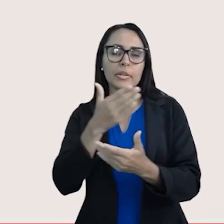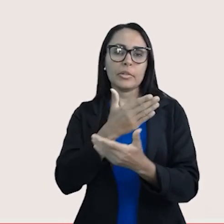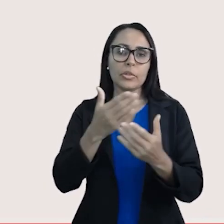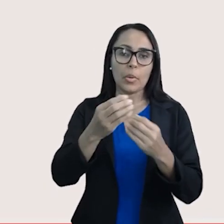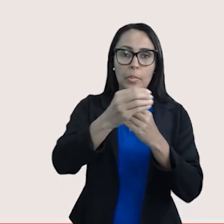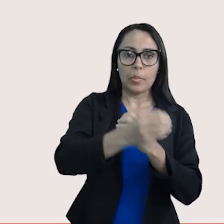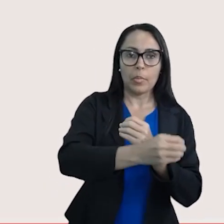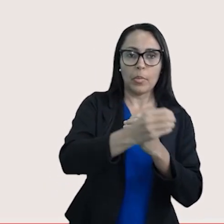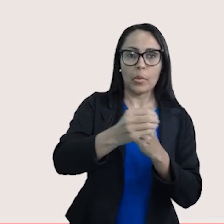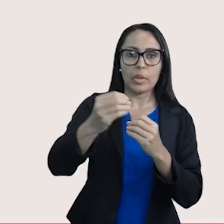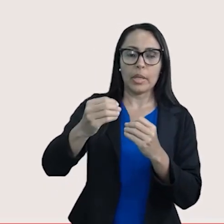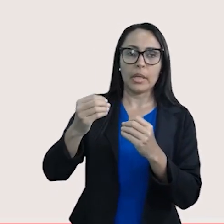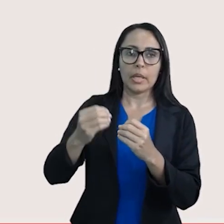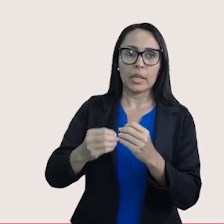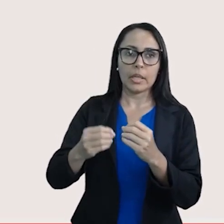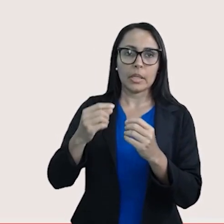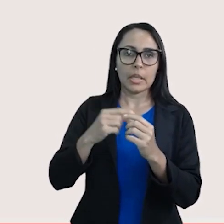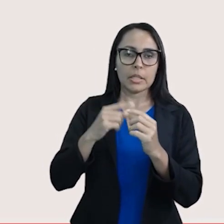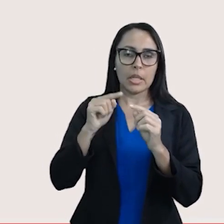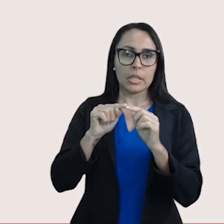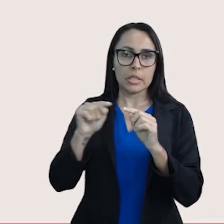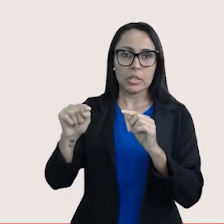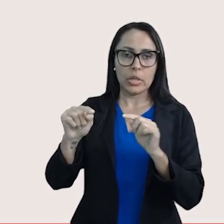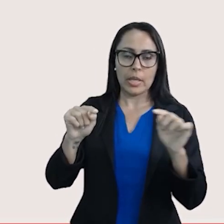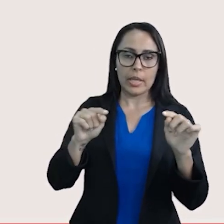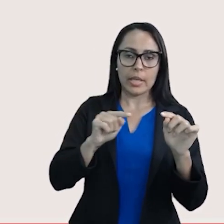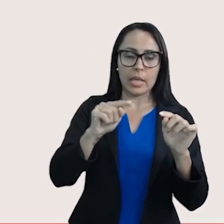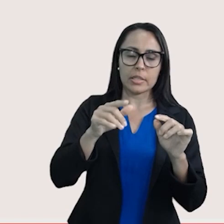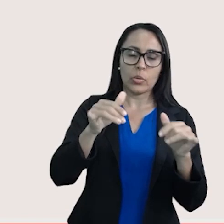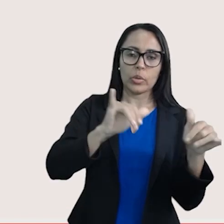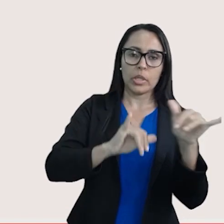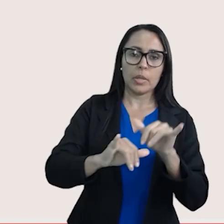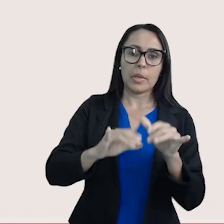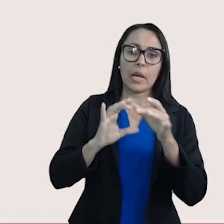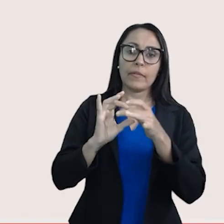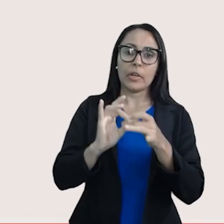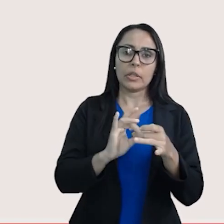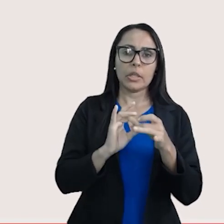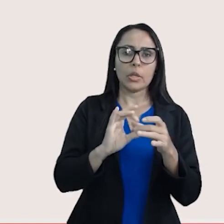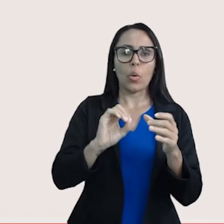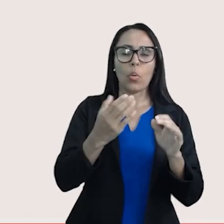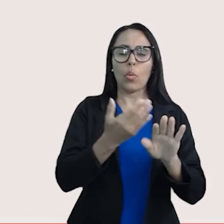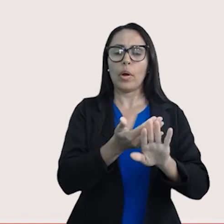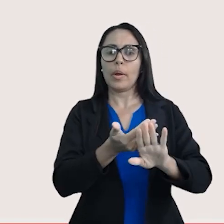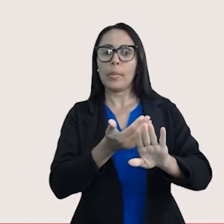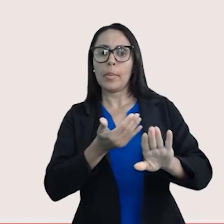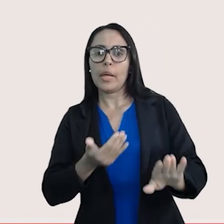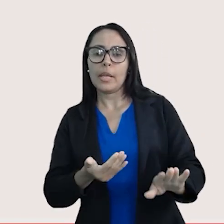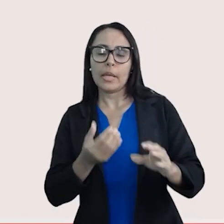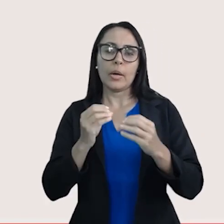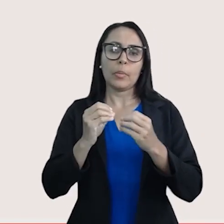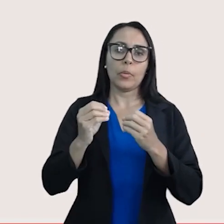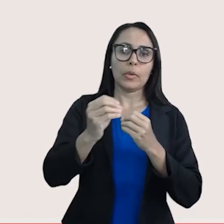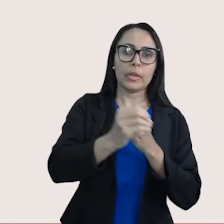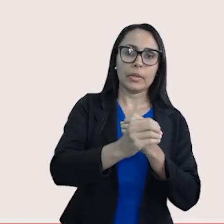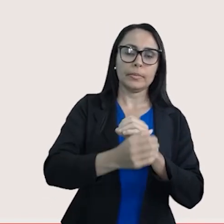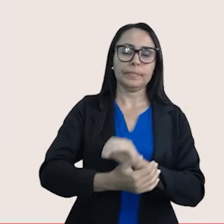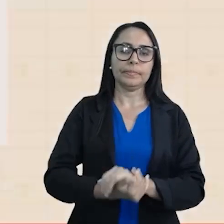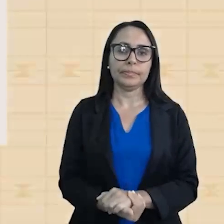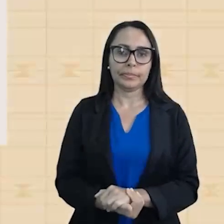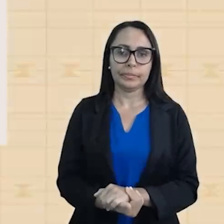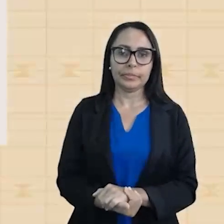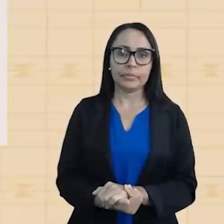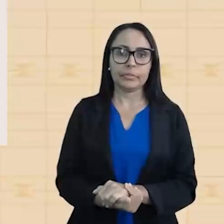correspondem a ligações químicas que têm a função de unir ou repelir as moléculas de um composto. Veja,